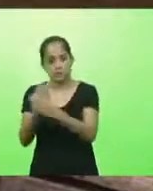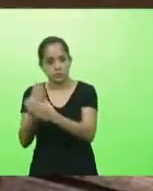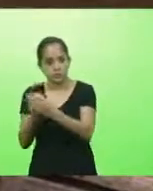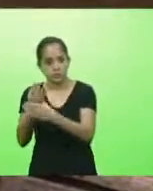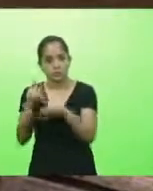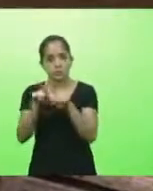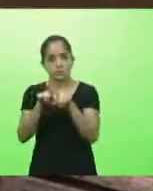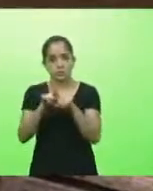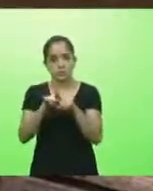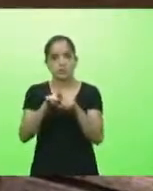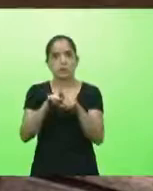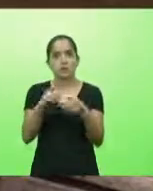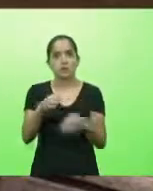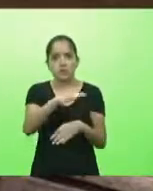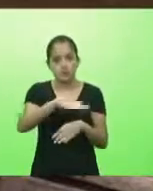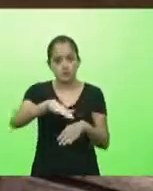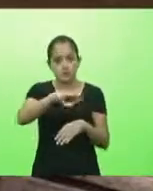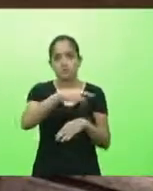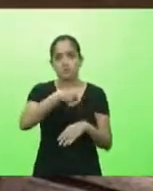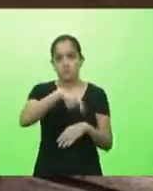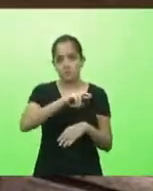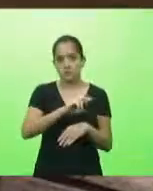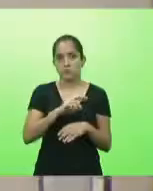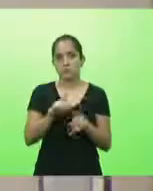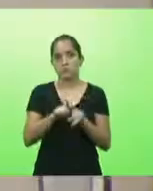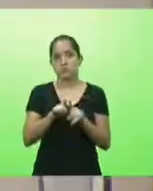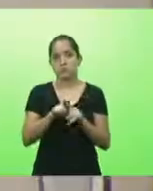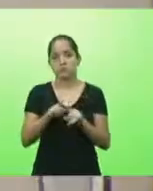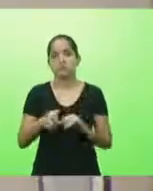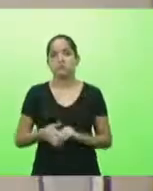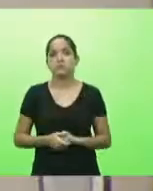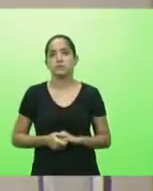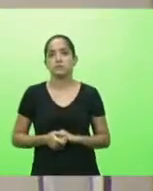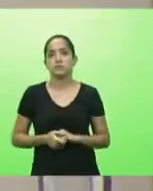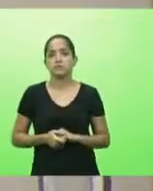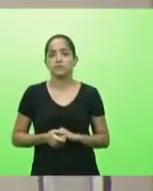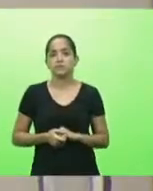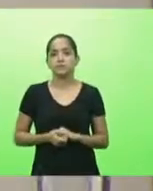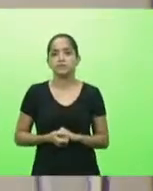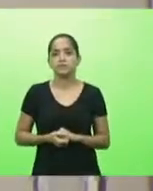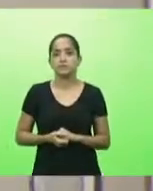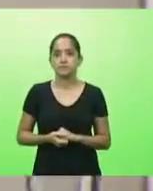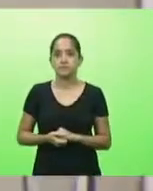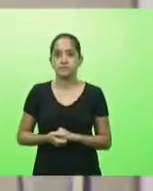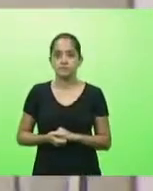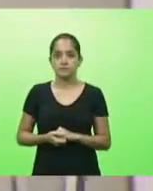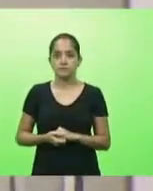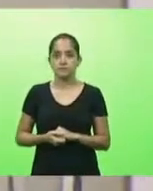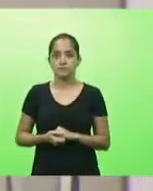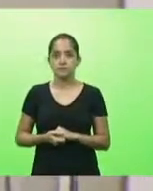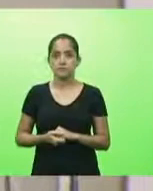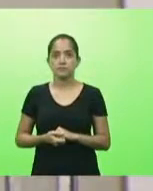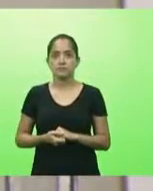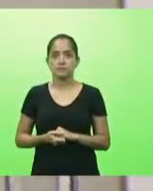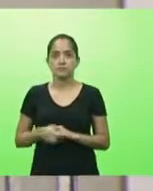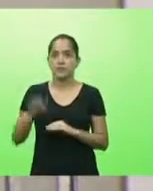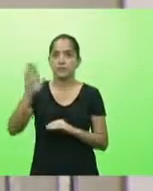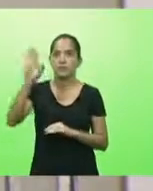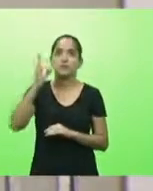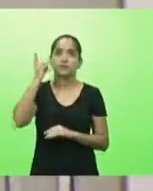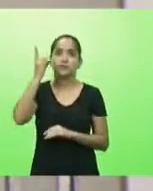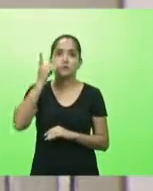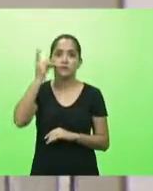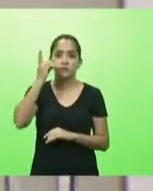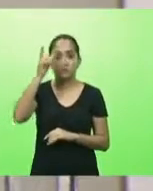como do setor religioso muito obrigado presidente pela ordem pela ordem deputado